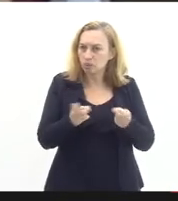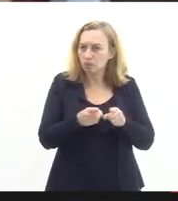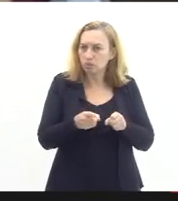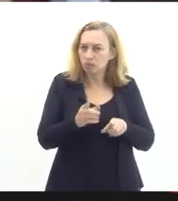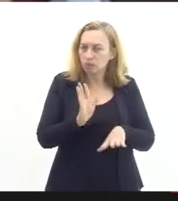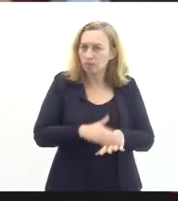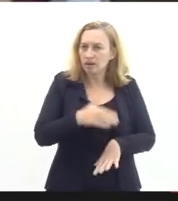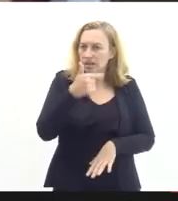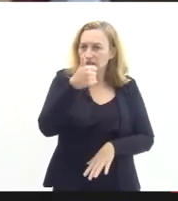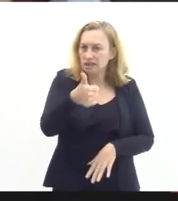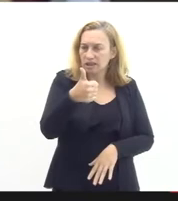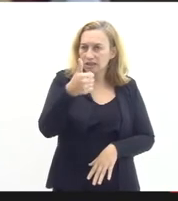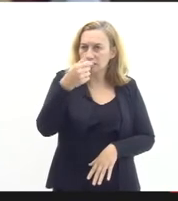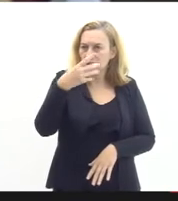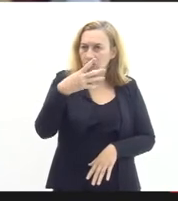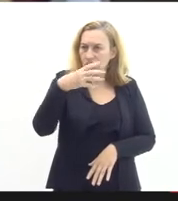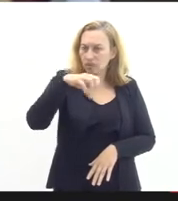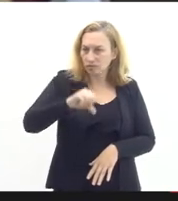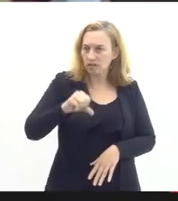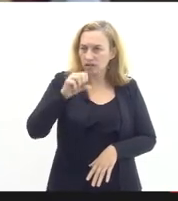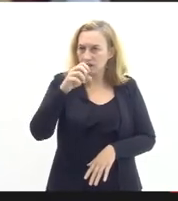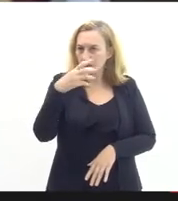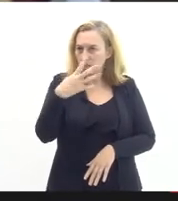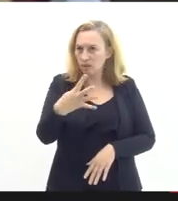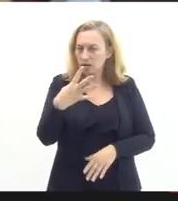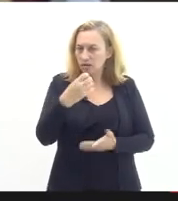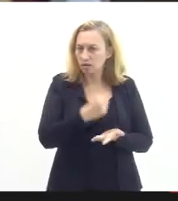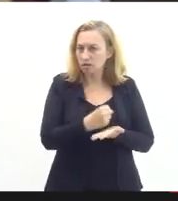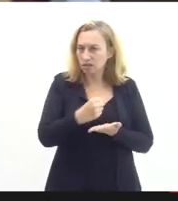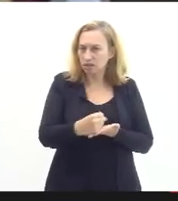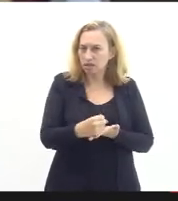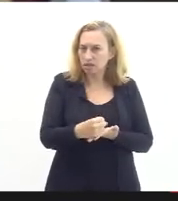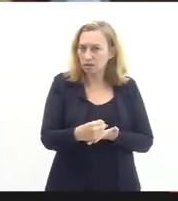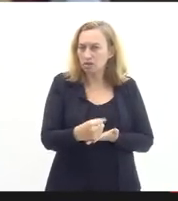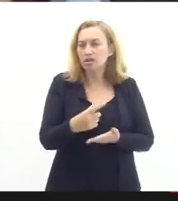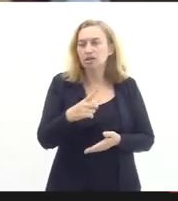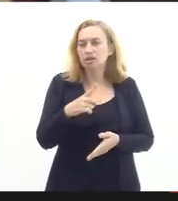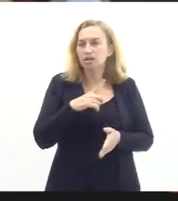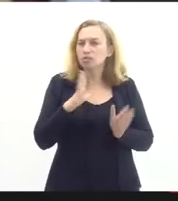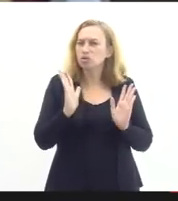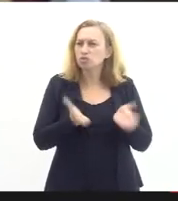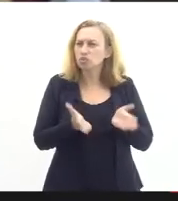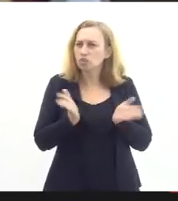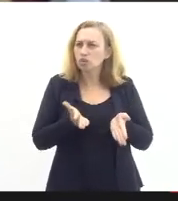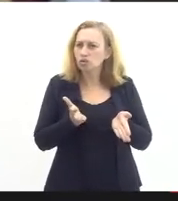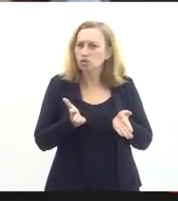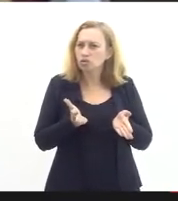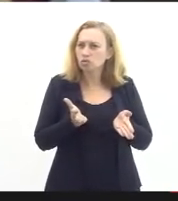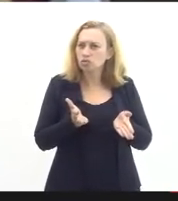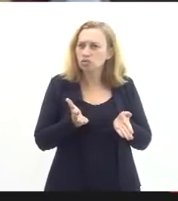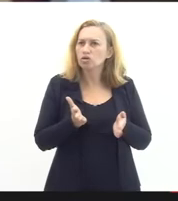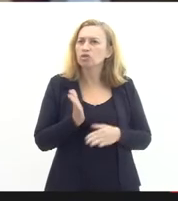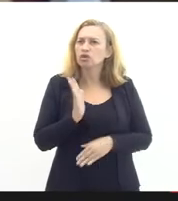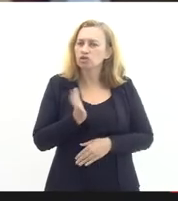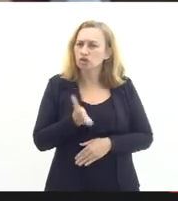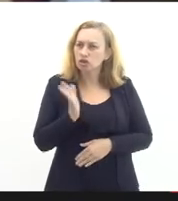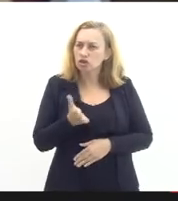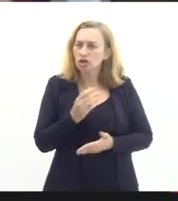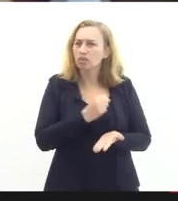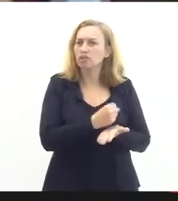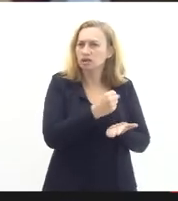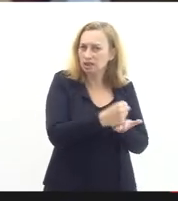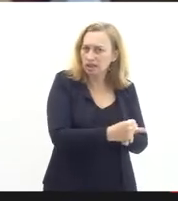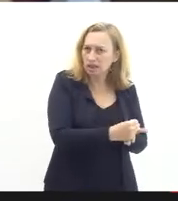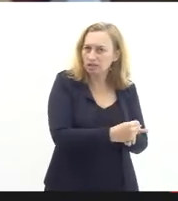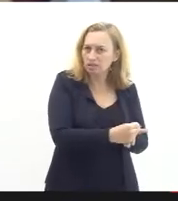mais 194 em processo de contratação então nós temos hoje já contratados ou em via